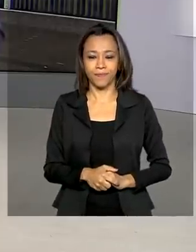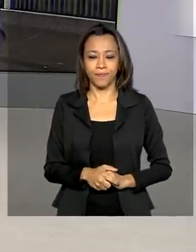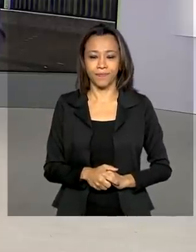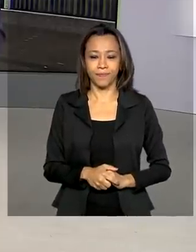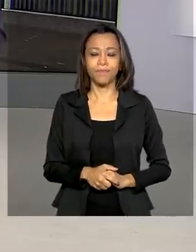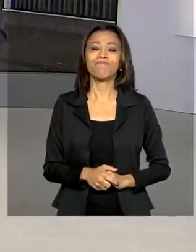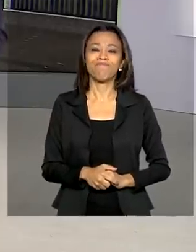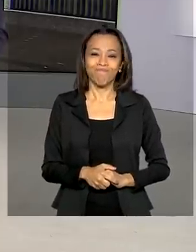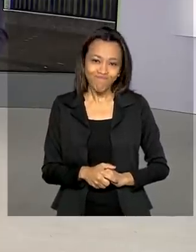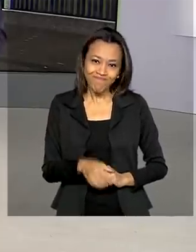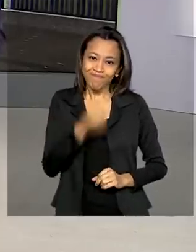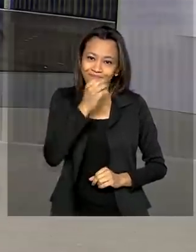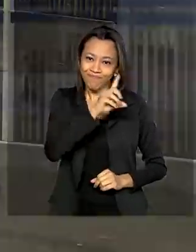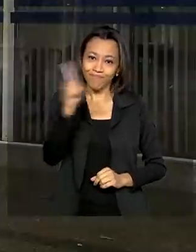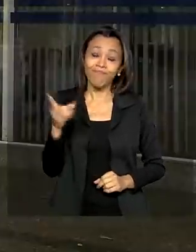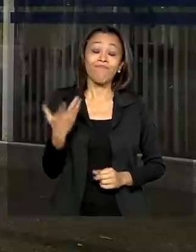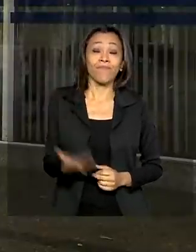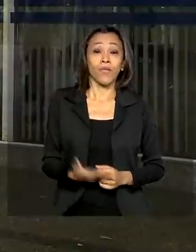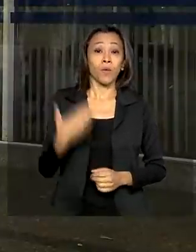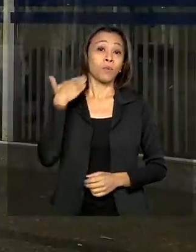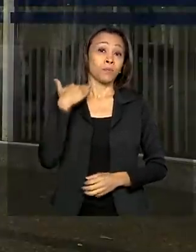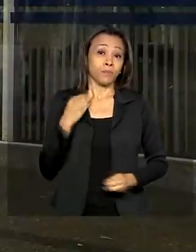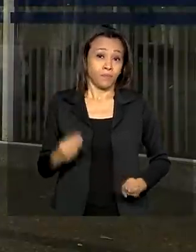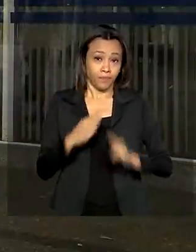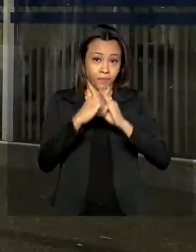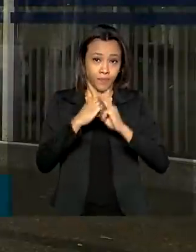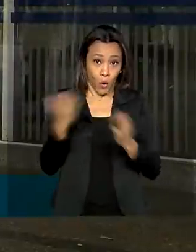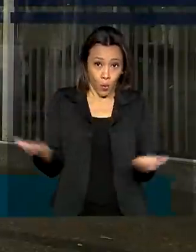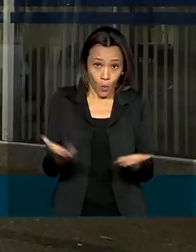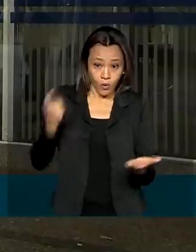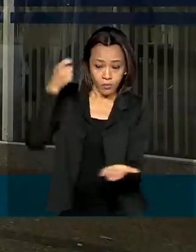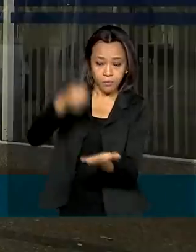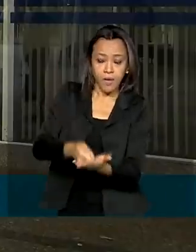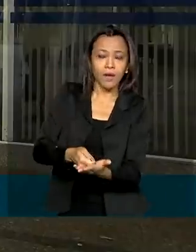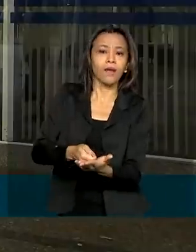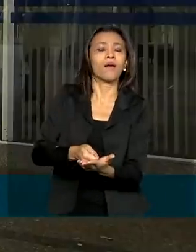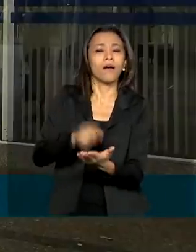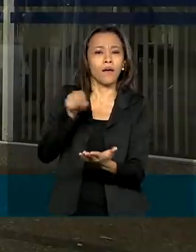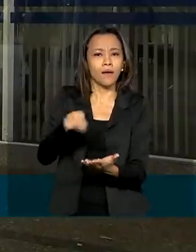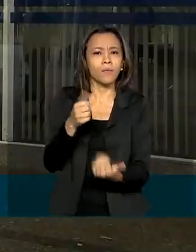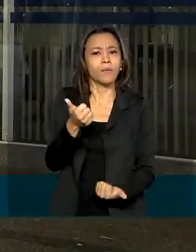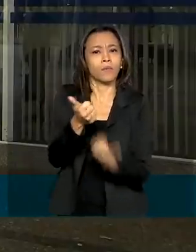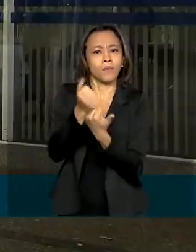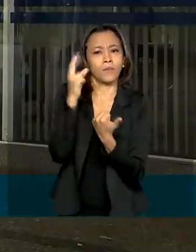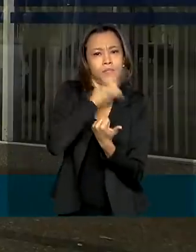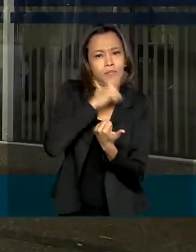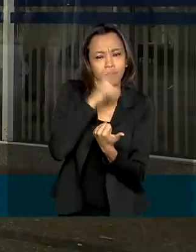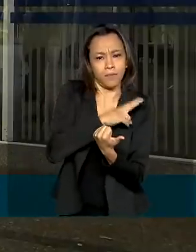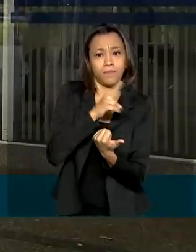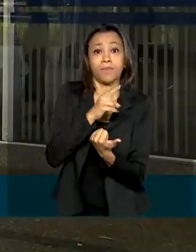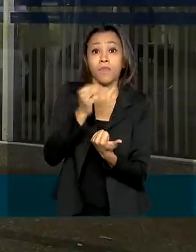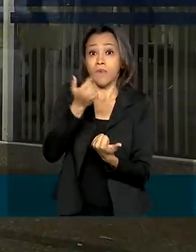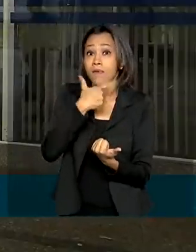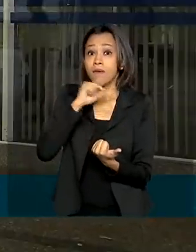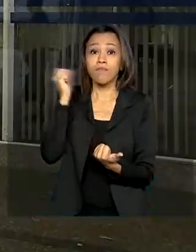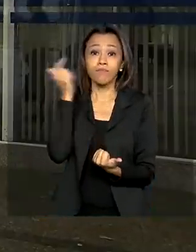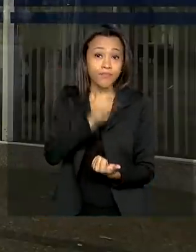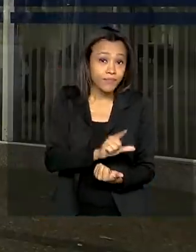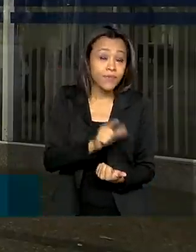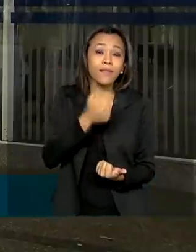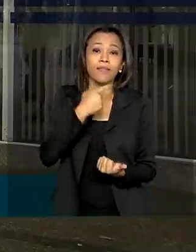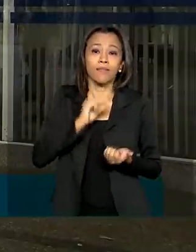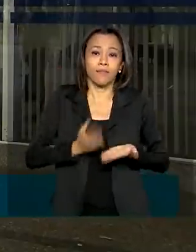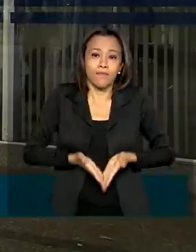Bom dia, Renata. A Caixa Econômica Federal vai pagar hoje mais uma parcela do auxílio emergencial. Dessa vez, os beneficiados são aqueles que